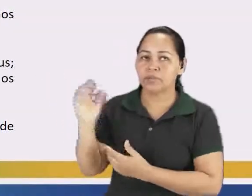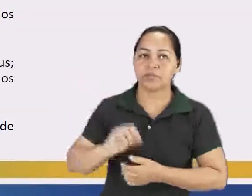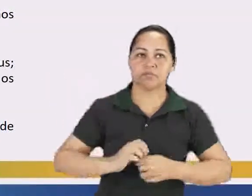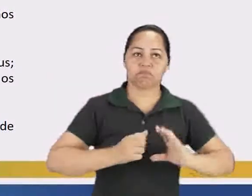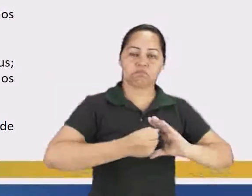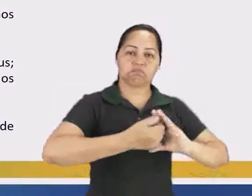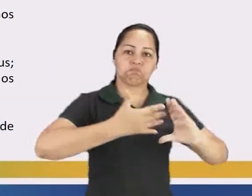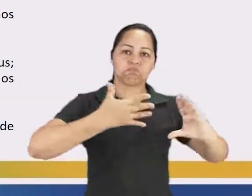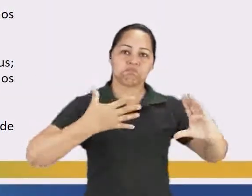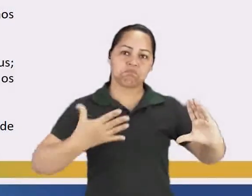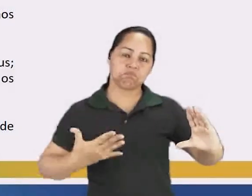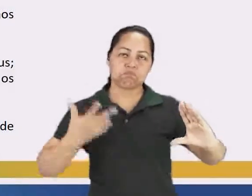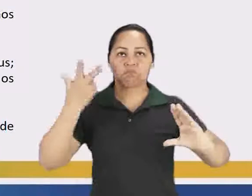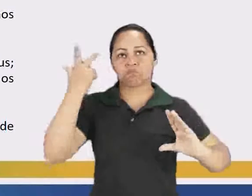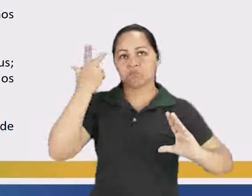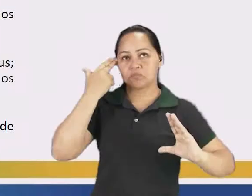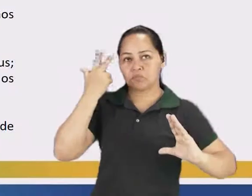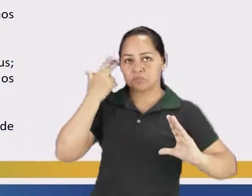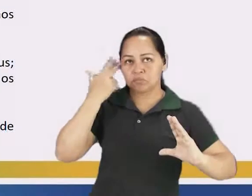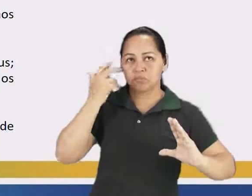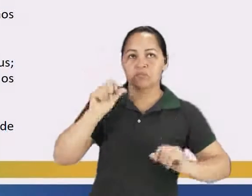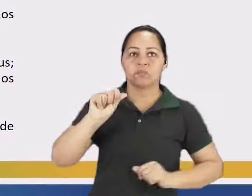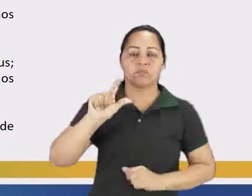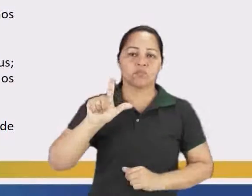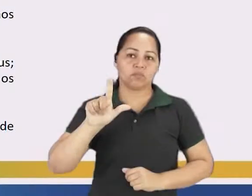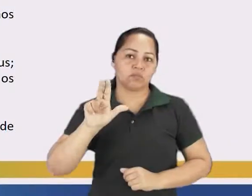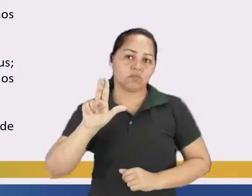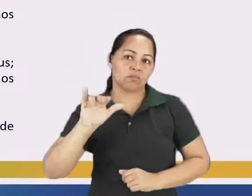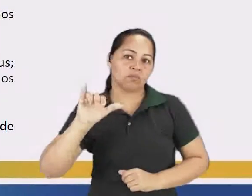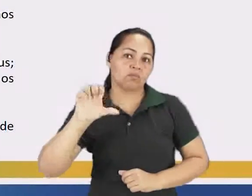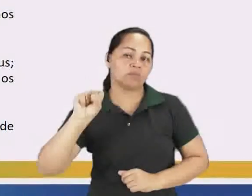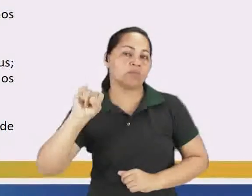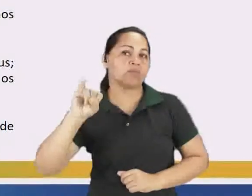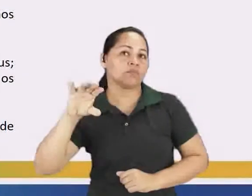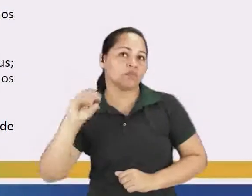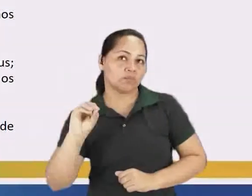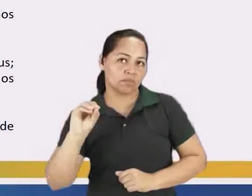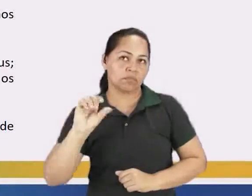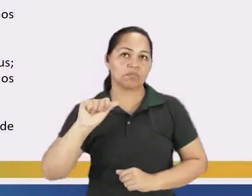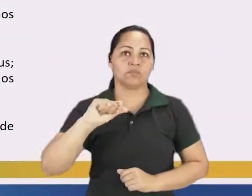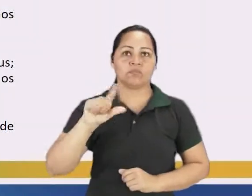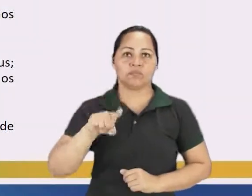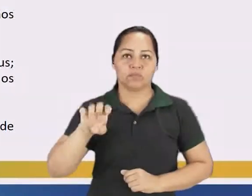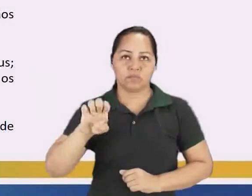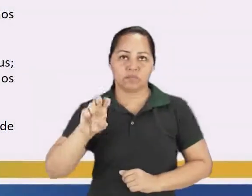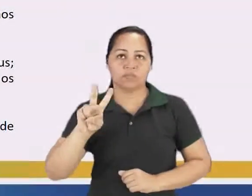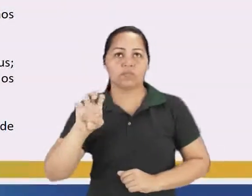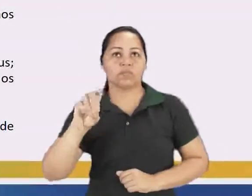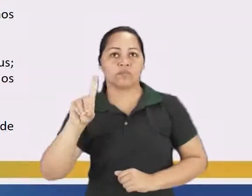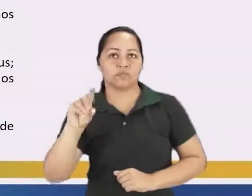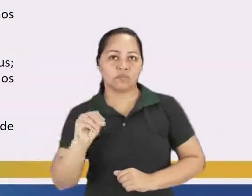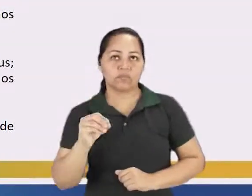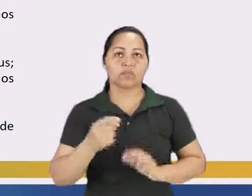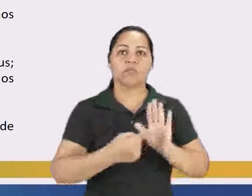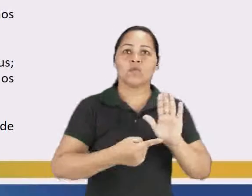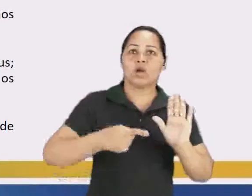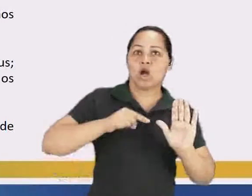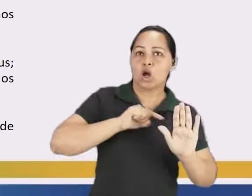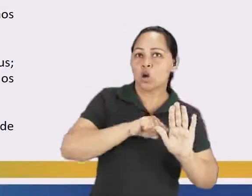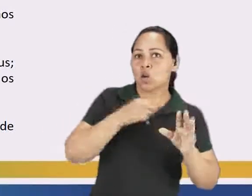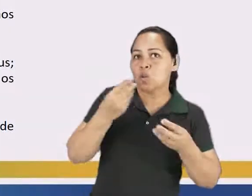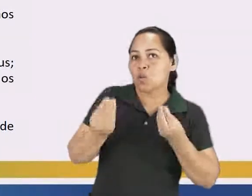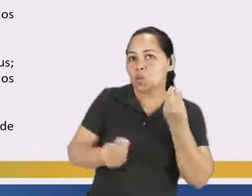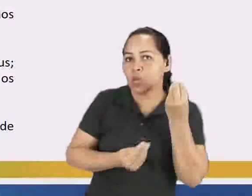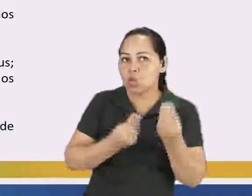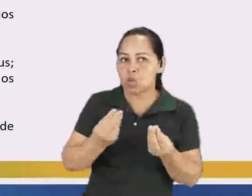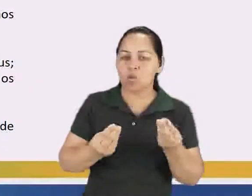caráter naturalista dessa obra de Aloysio de Azevedo oferece, de maneira figurada, o retrato de